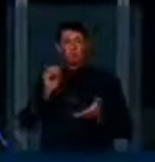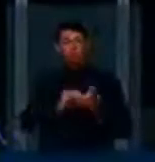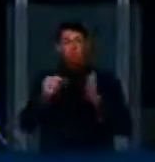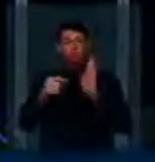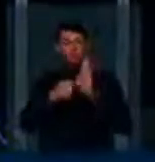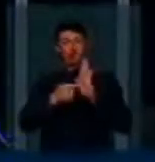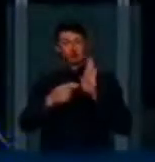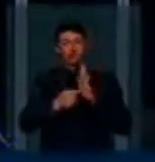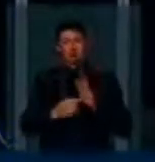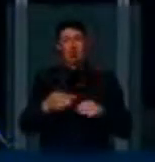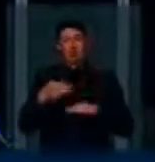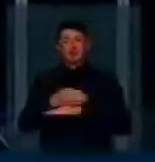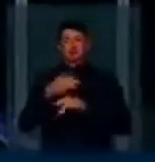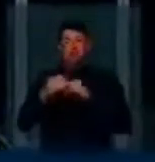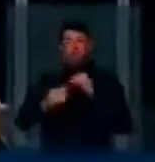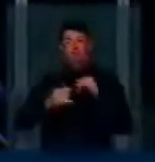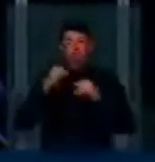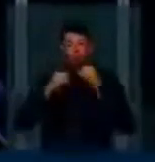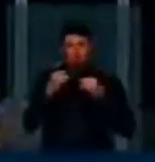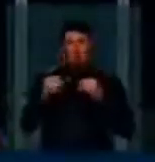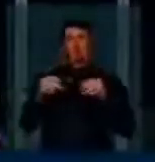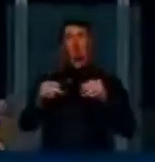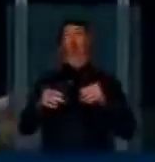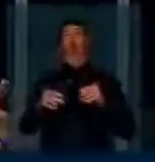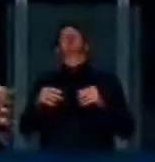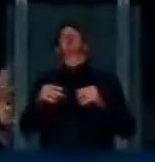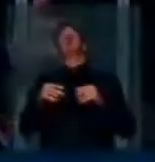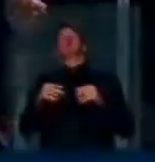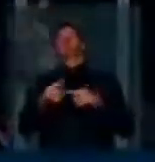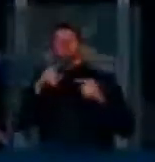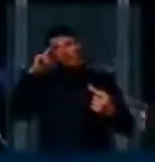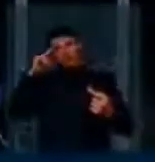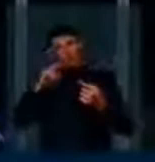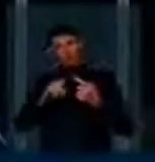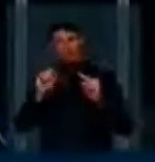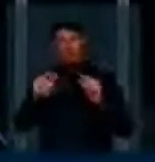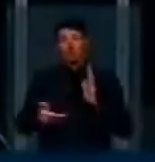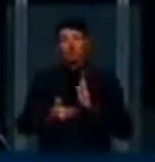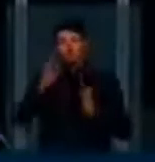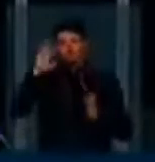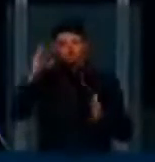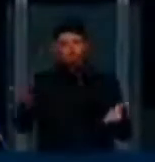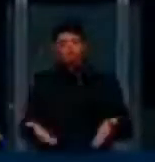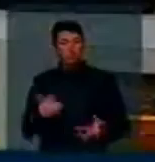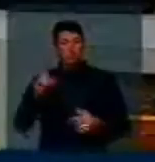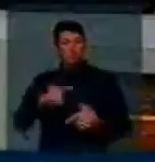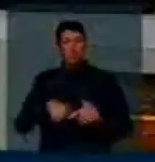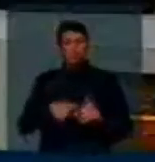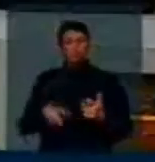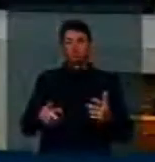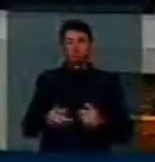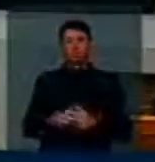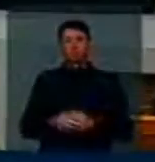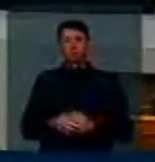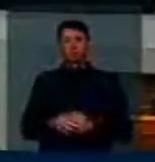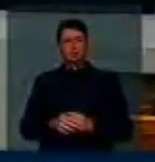aos dados cadastrais por harmonia, por sintonia com aquilo que a casa acabou de decidir. Então, trata-se de um problema equacionado, assim como o problema dos